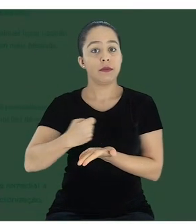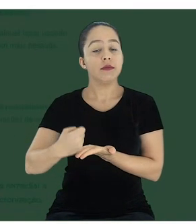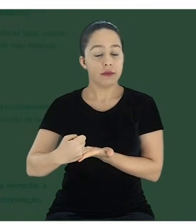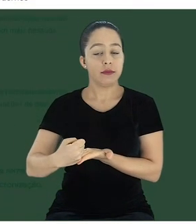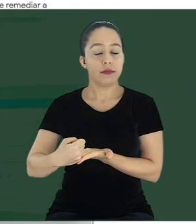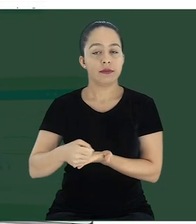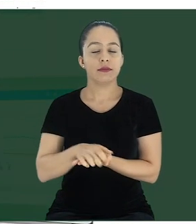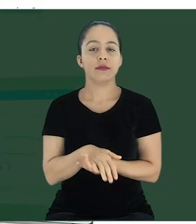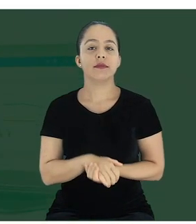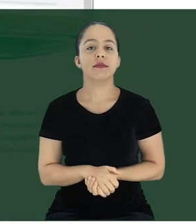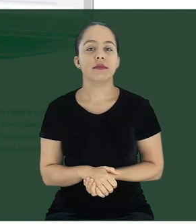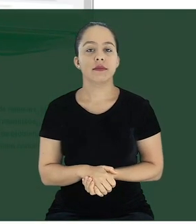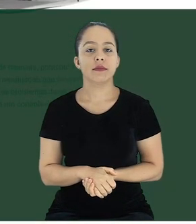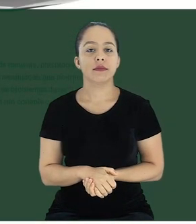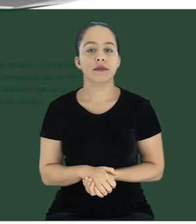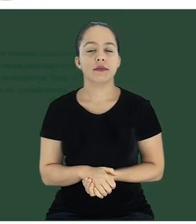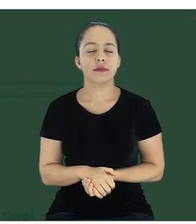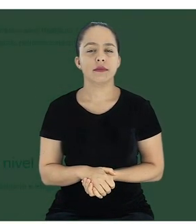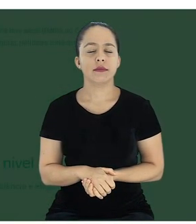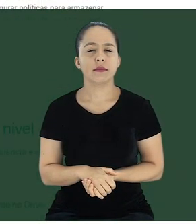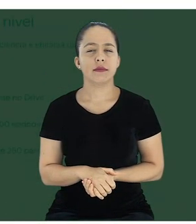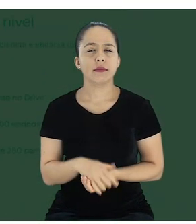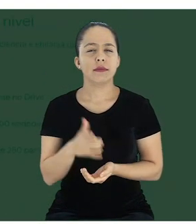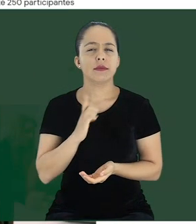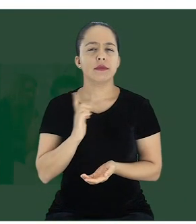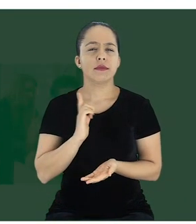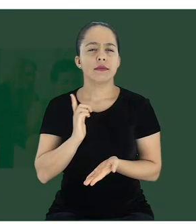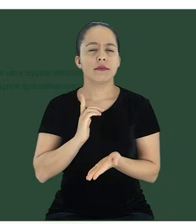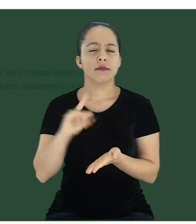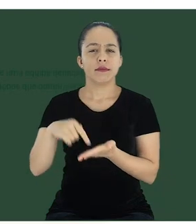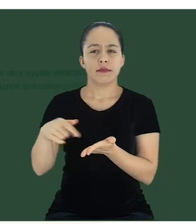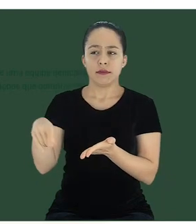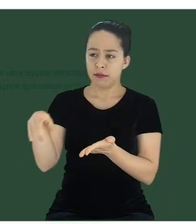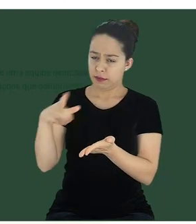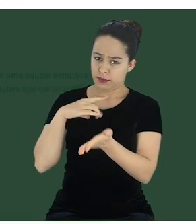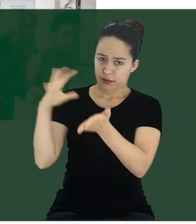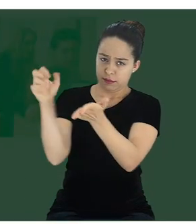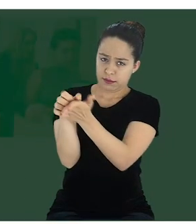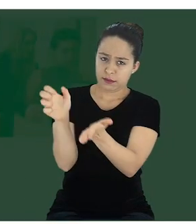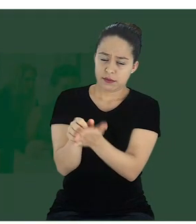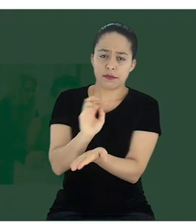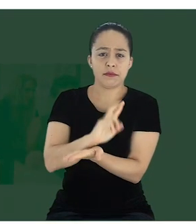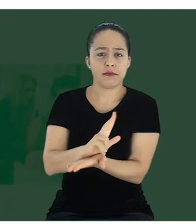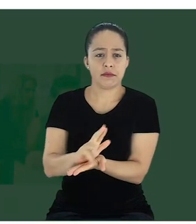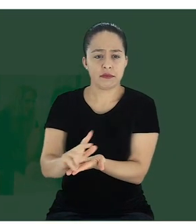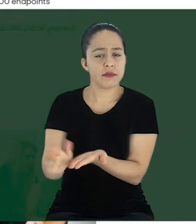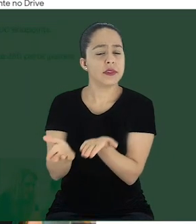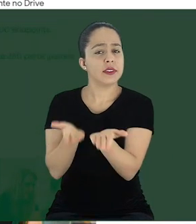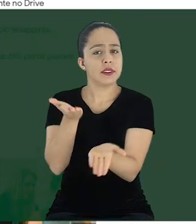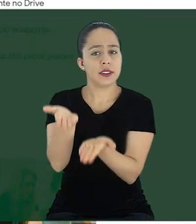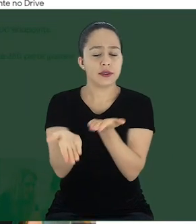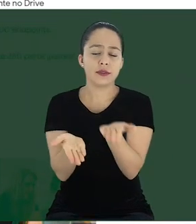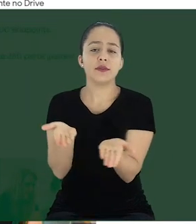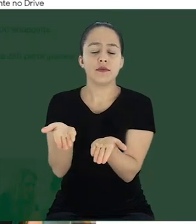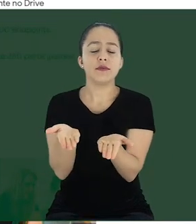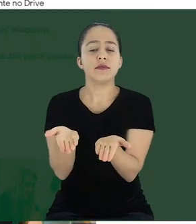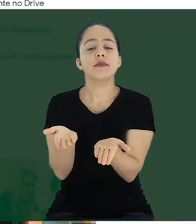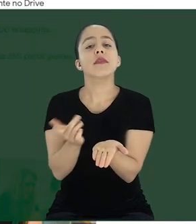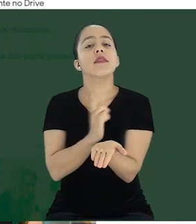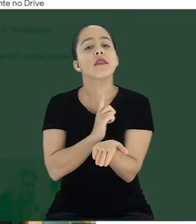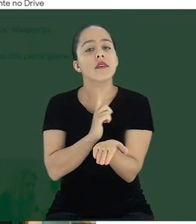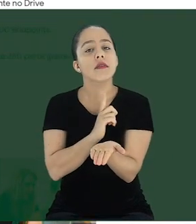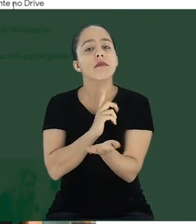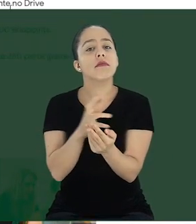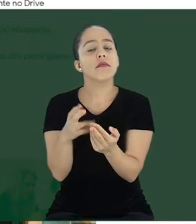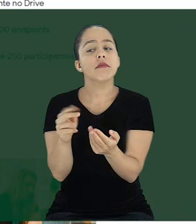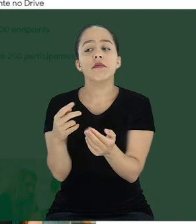Aqui tem várias descrições aqui dos serviços. Mostrando aqui as funções, você